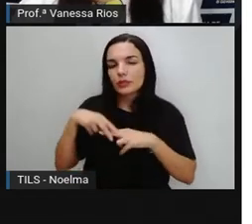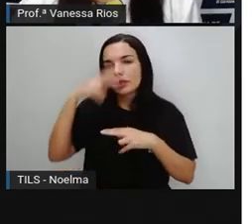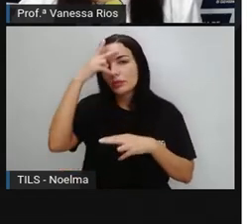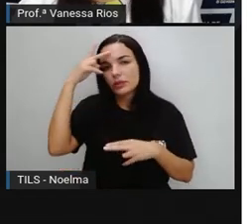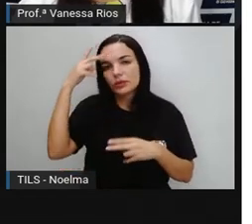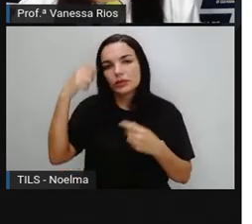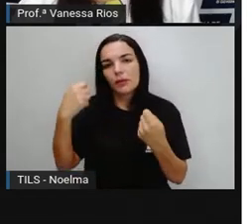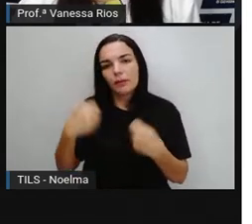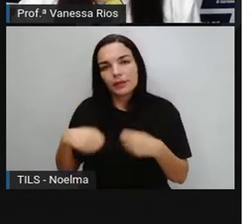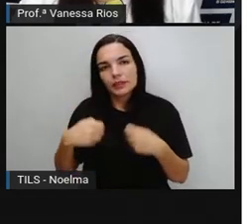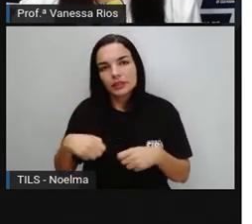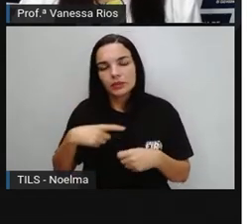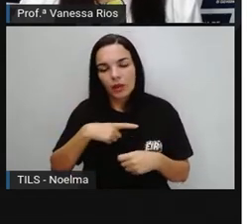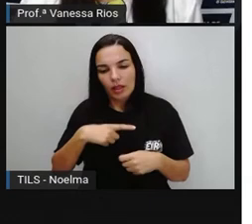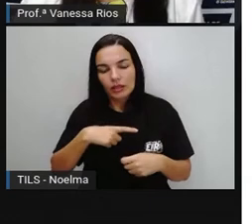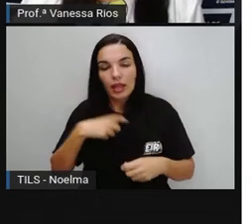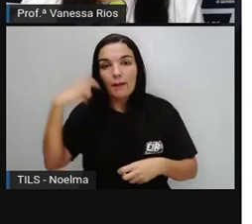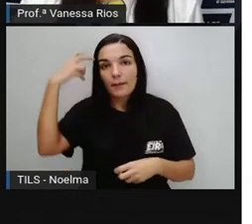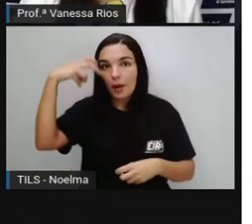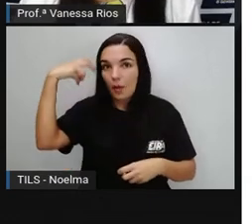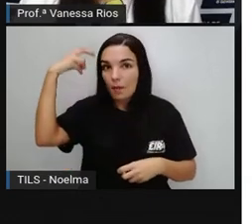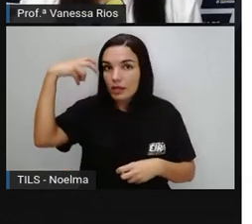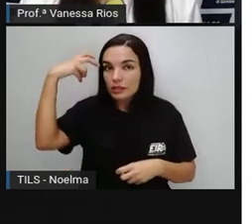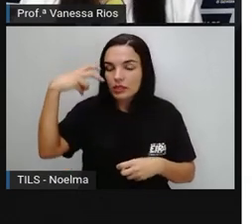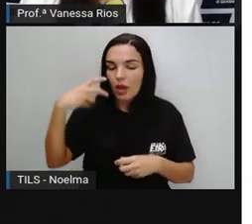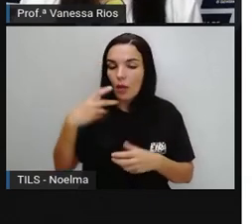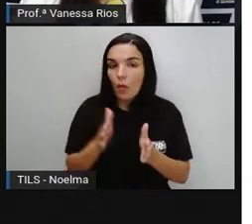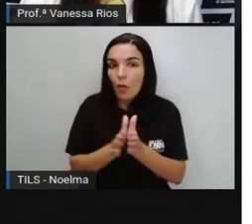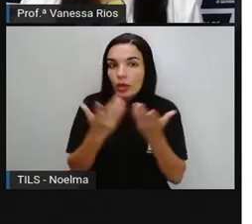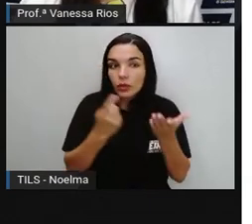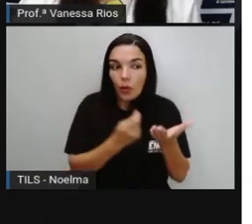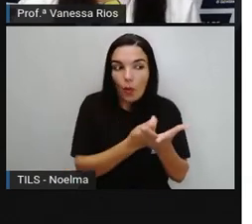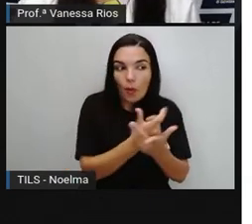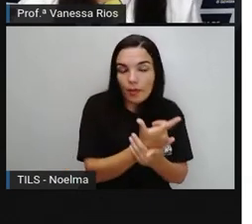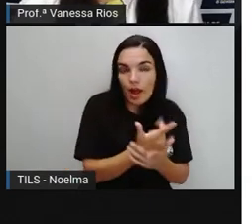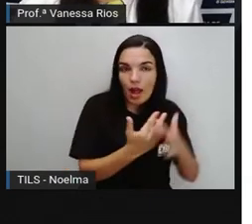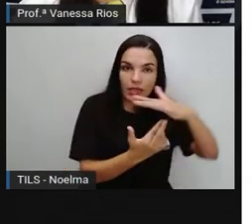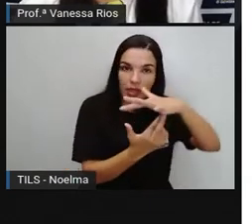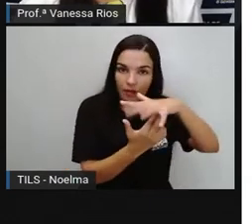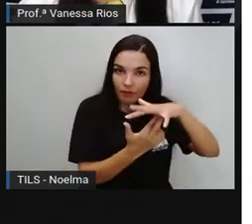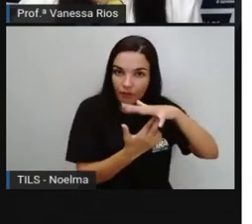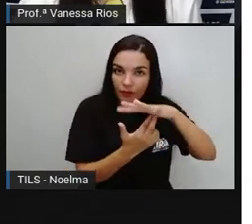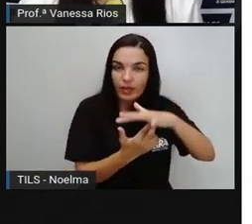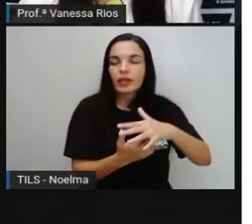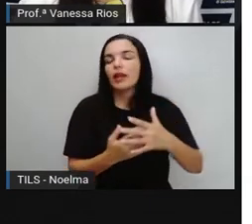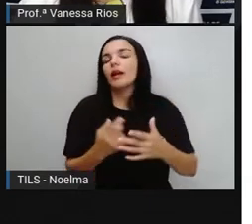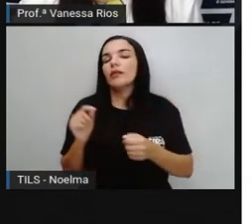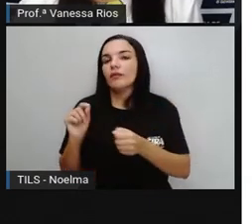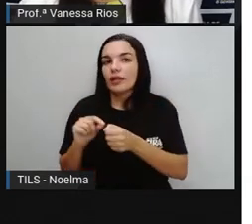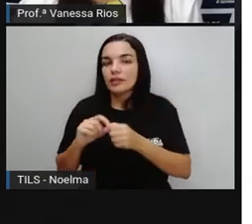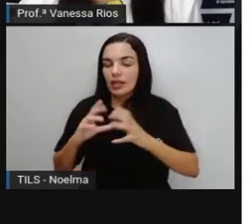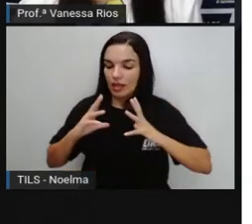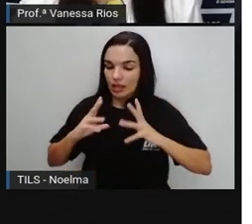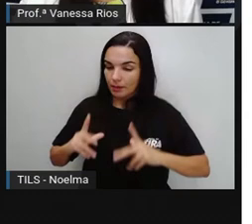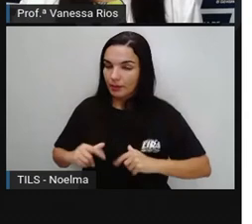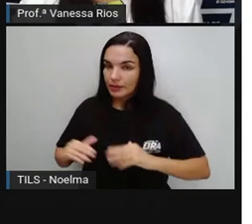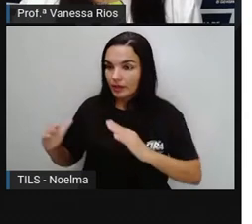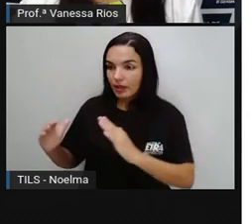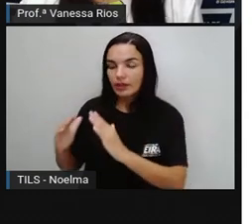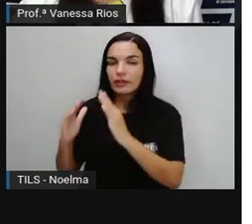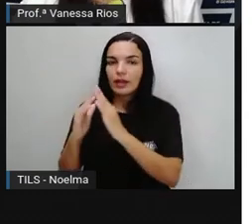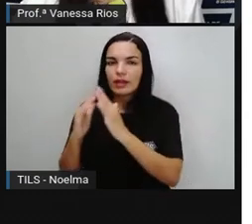correta Então é preciso Ter essa preocupação Ao adquirir Esses alimentos Fazer a limpeza